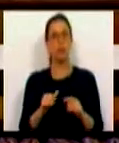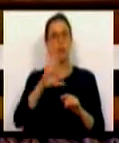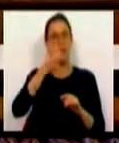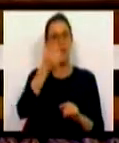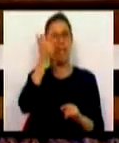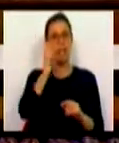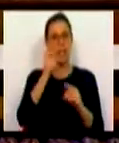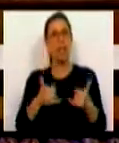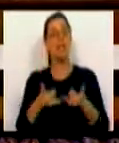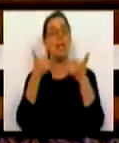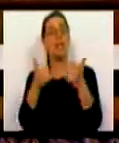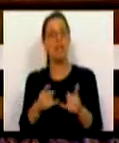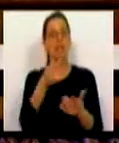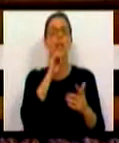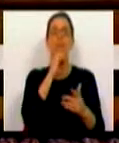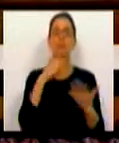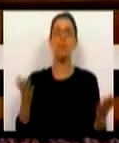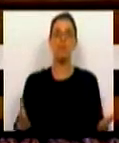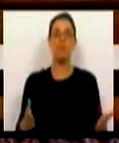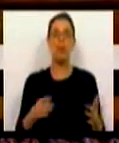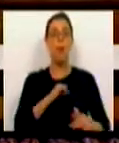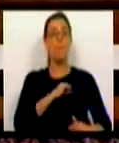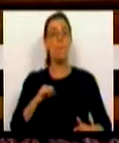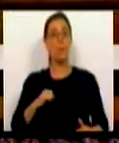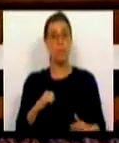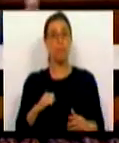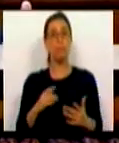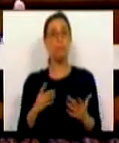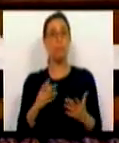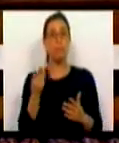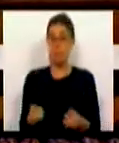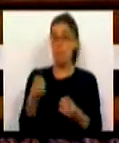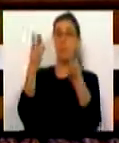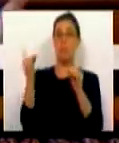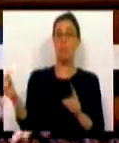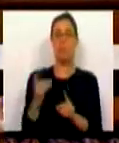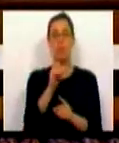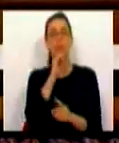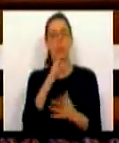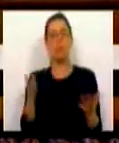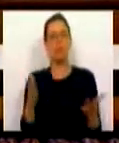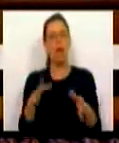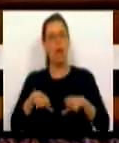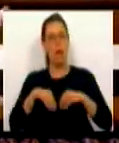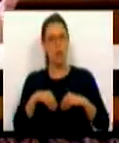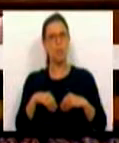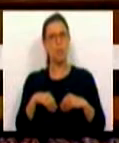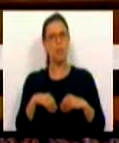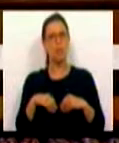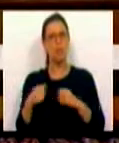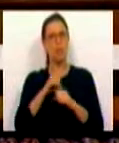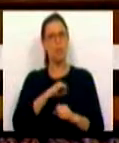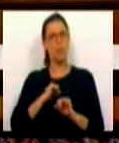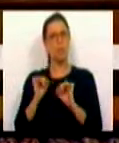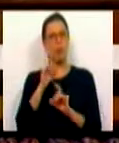os 15 anos subsequentes, a possibilidade de os proprietários, se entretanto surgirem, poderem, obviamente, assumir a plena